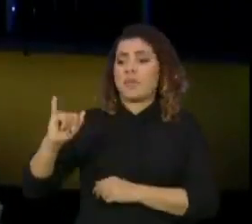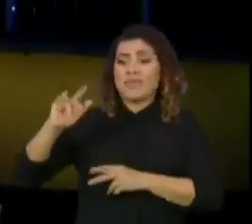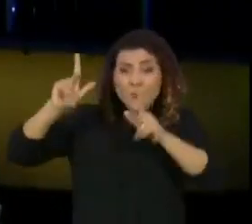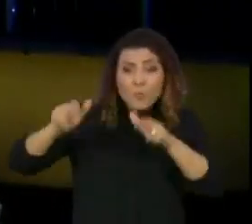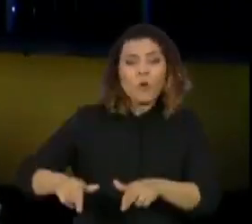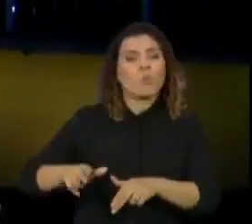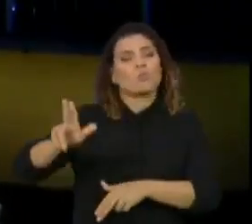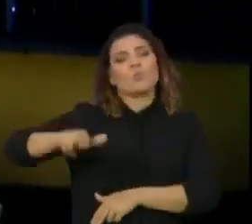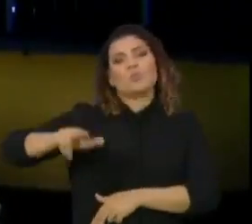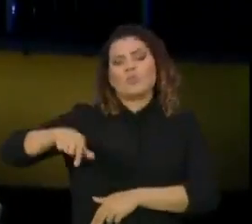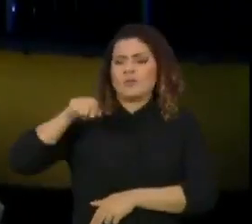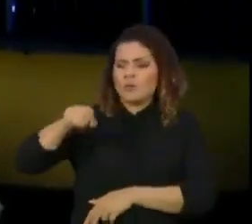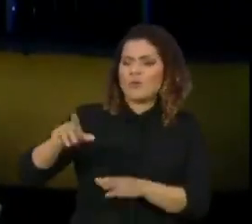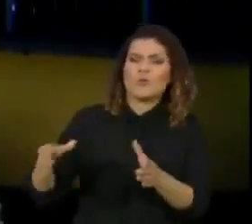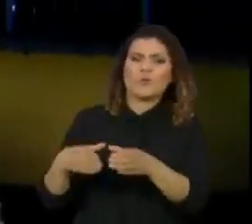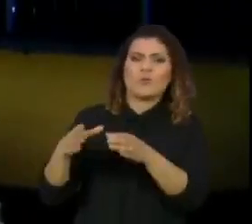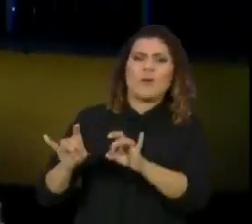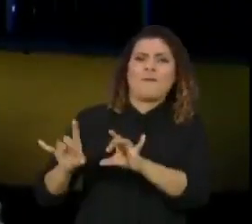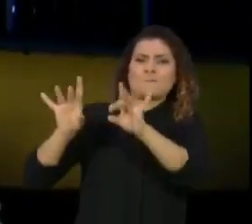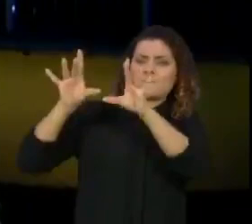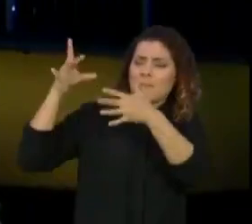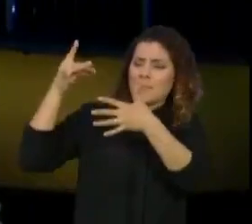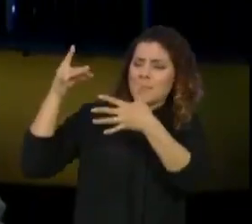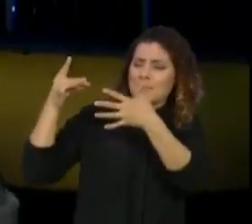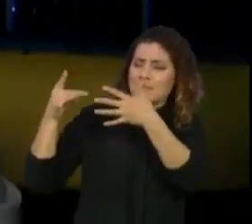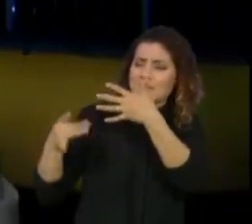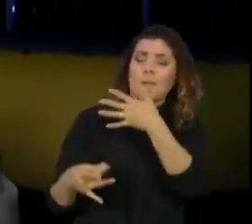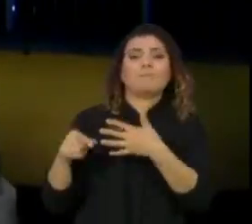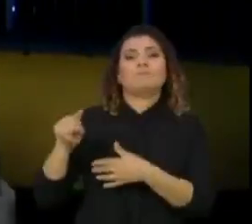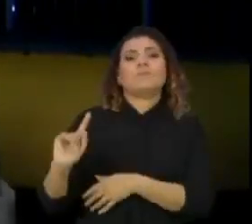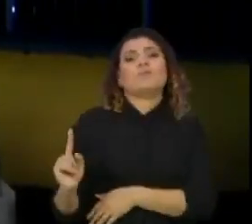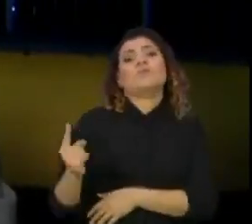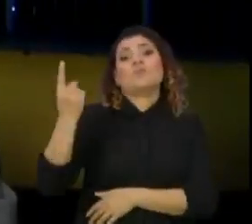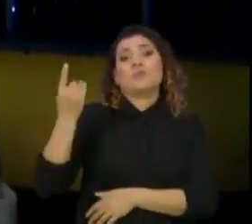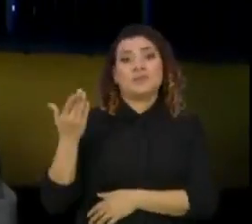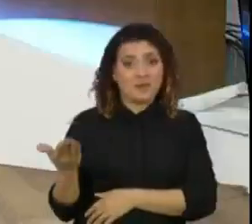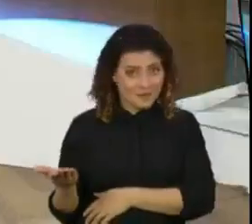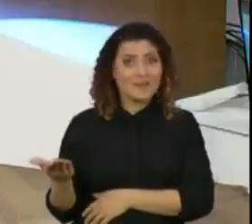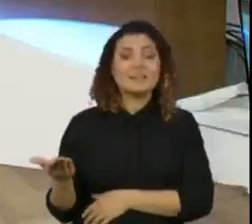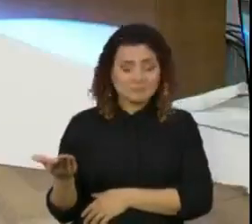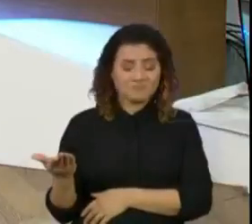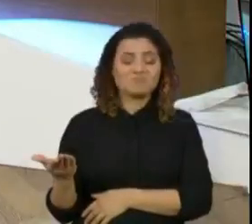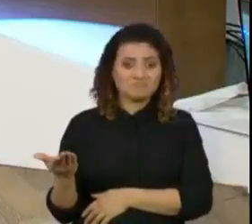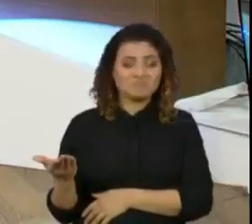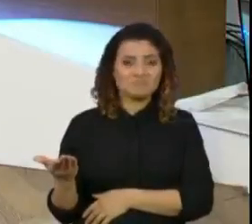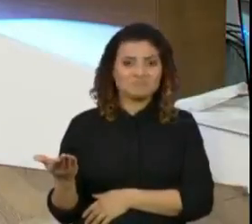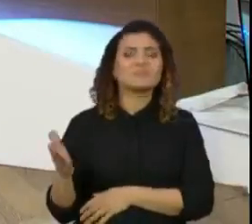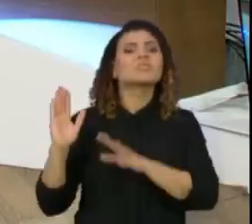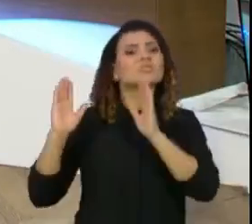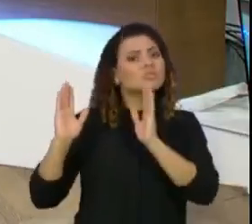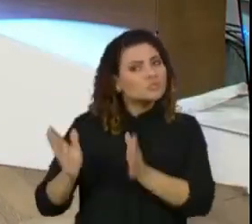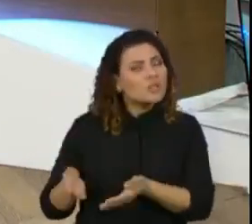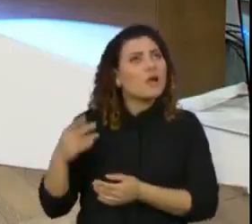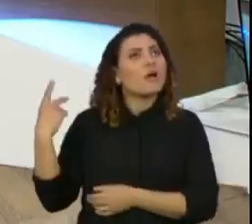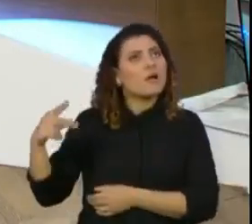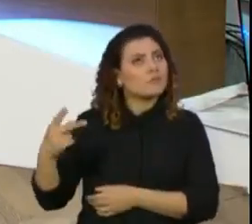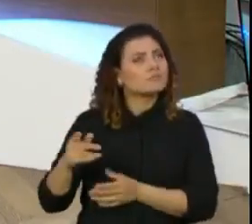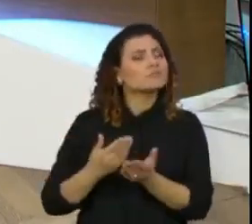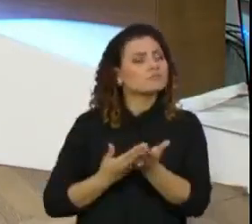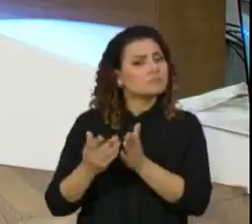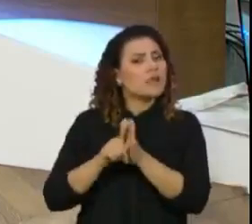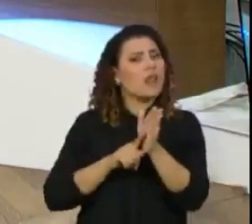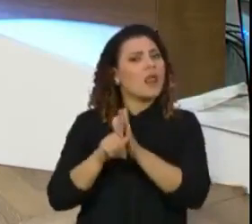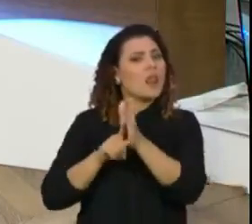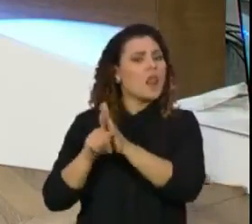Essa comissão tem especificidades. Ela é única. Ela já se instalou com